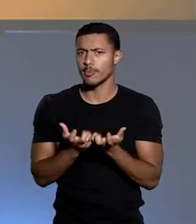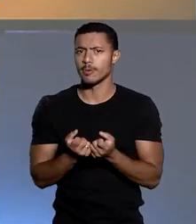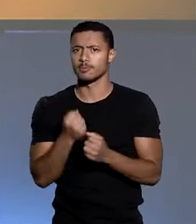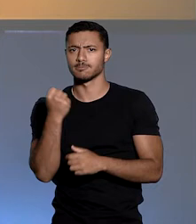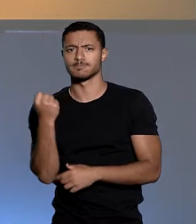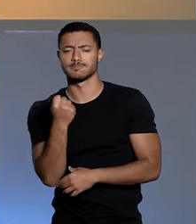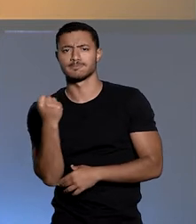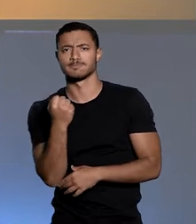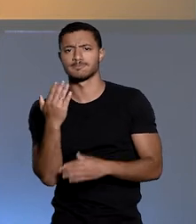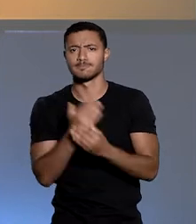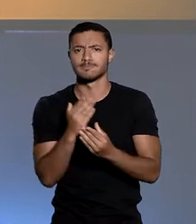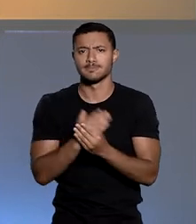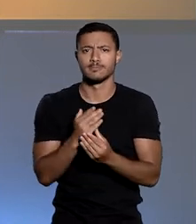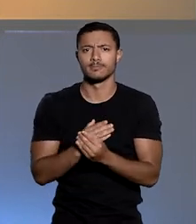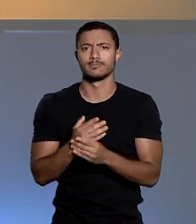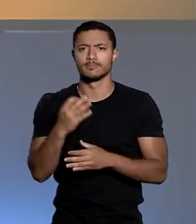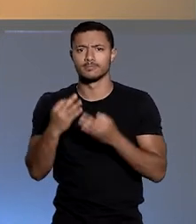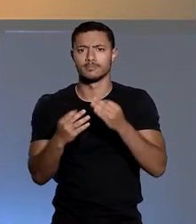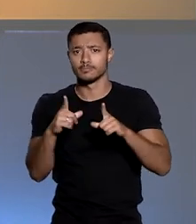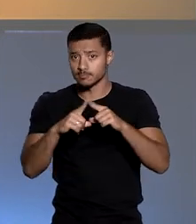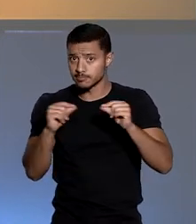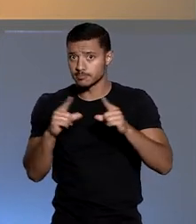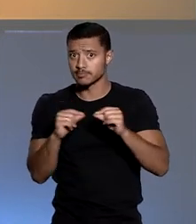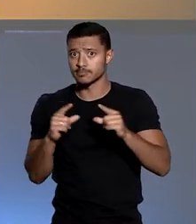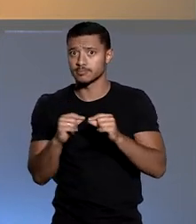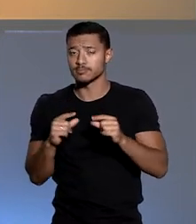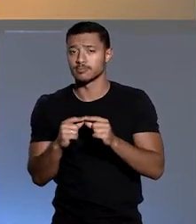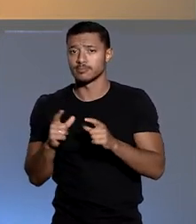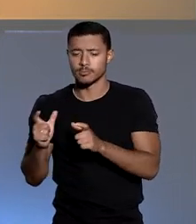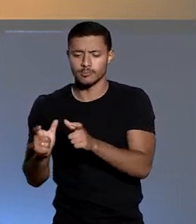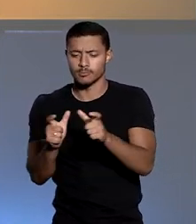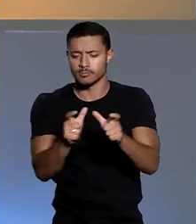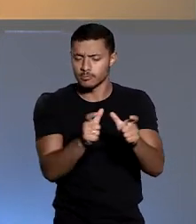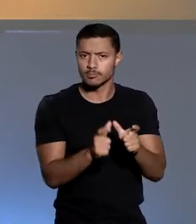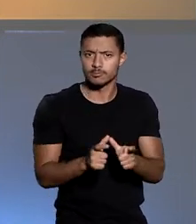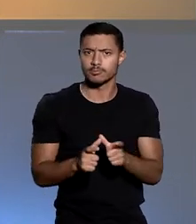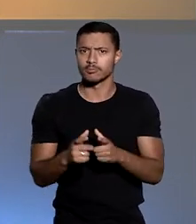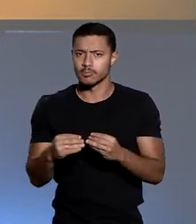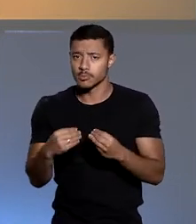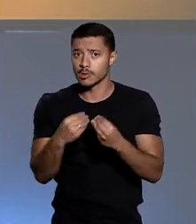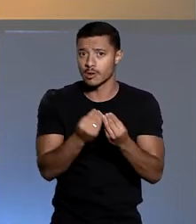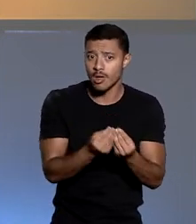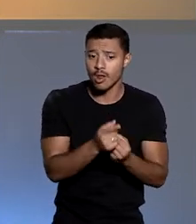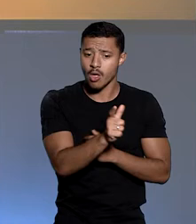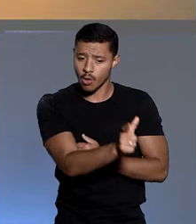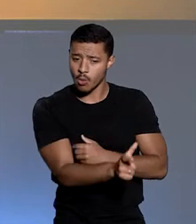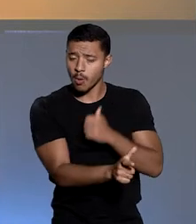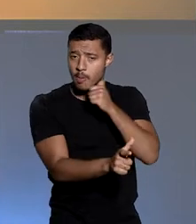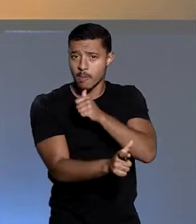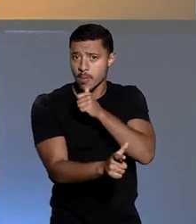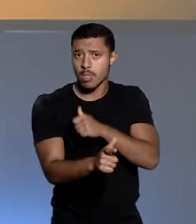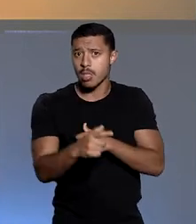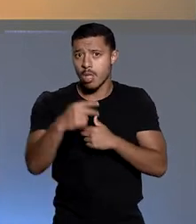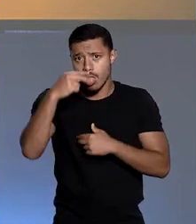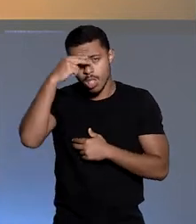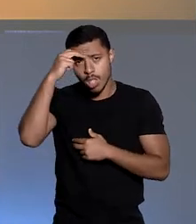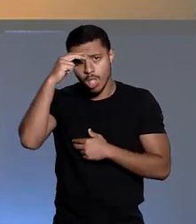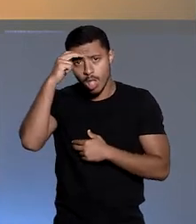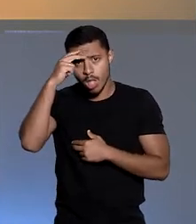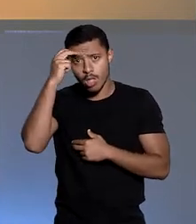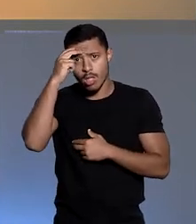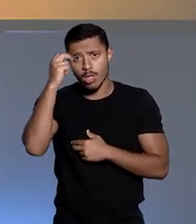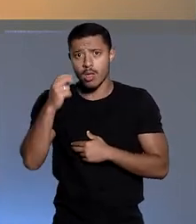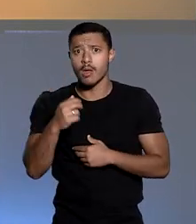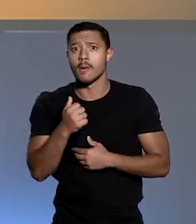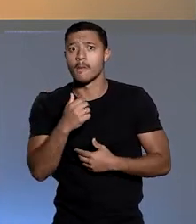acórdão do Tribunal de Justiça do Distrito Federal e dos Territórios e concederam a uma neta o benefício de pensão